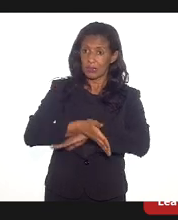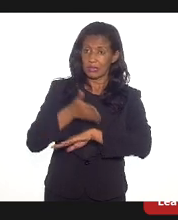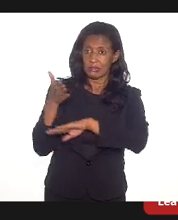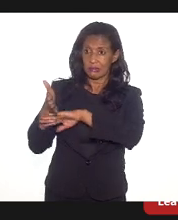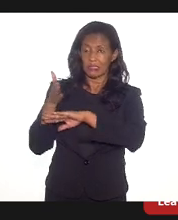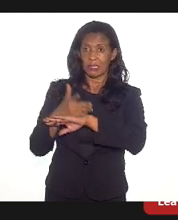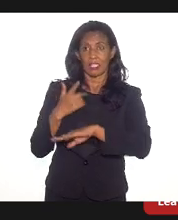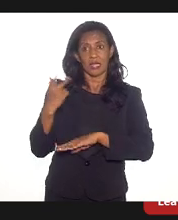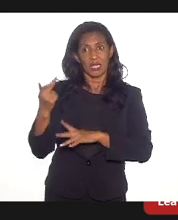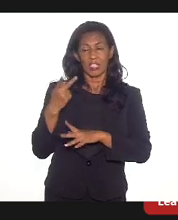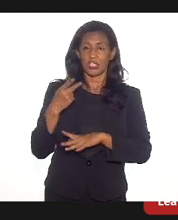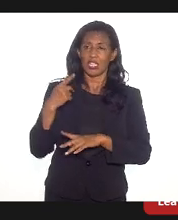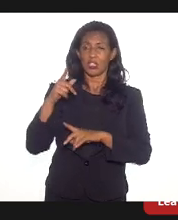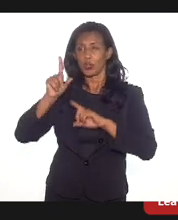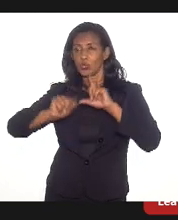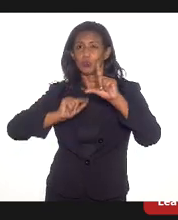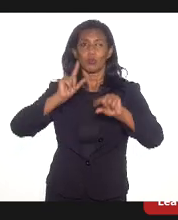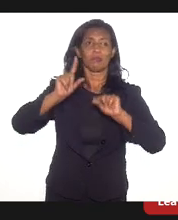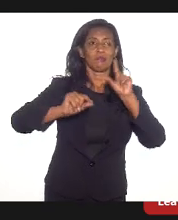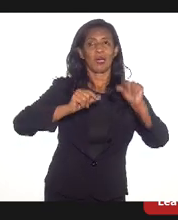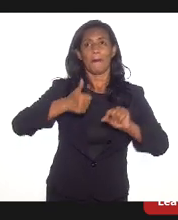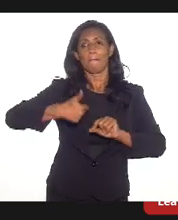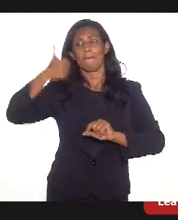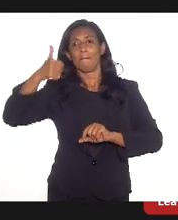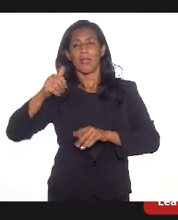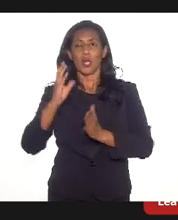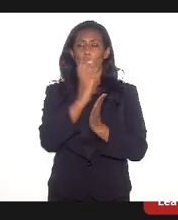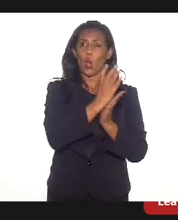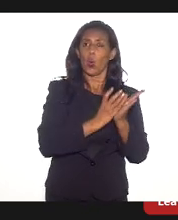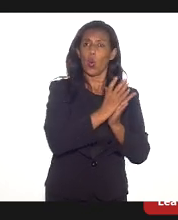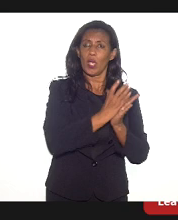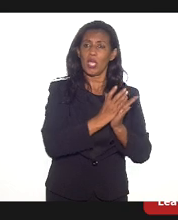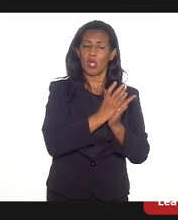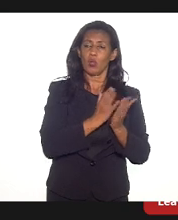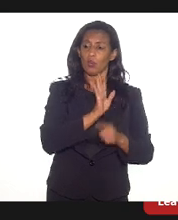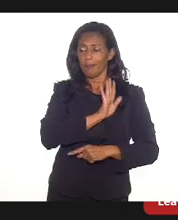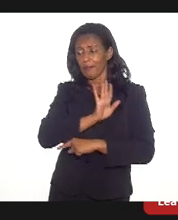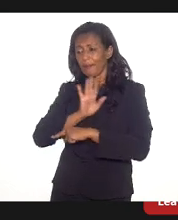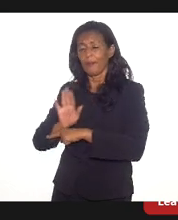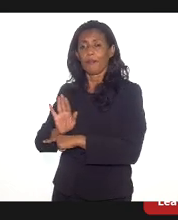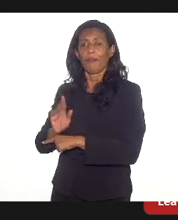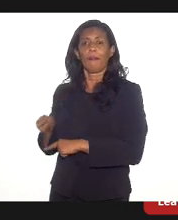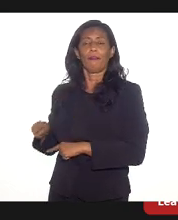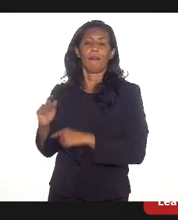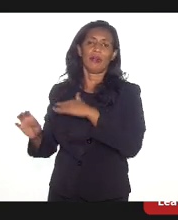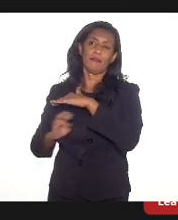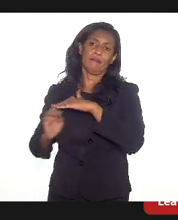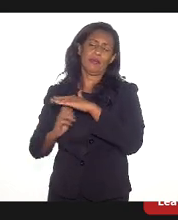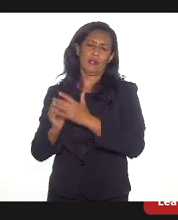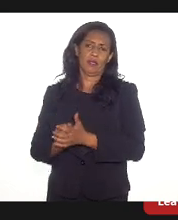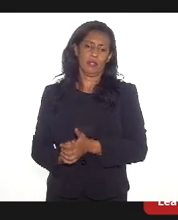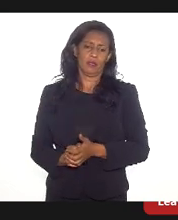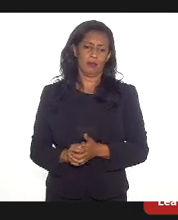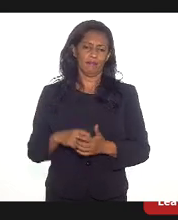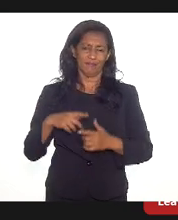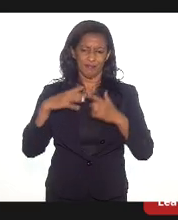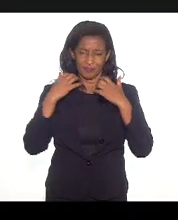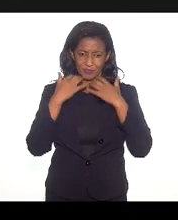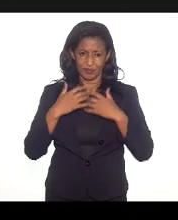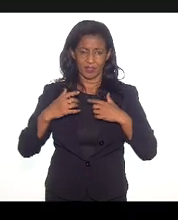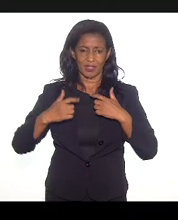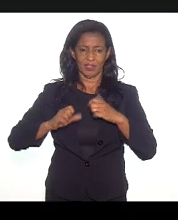procuramos ali fazer uma filtragem dos melhores currículos para apresentarmos para essas empresas. Então, nós temos batalhado ao máximo. Obrigada,